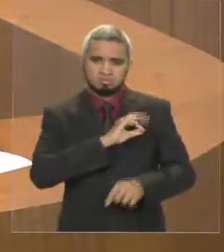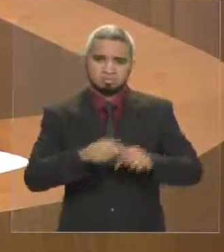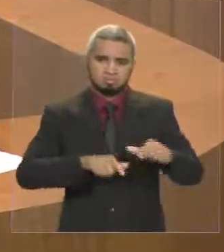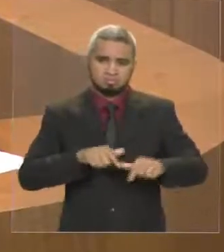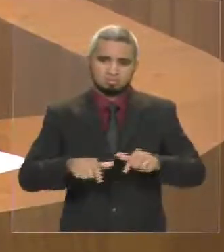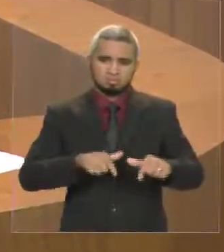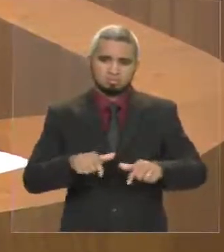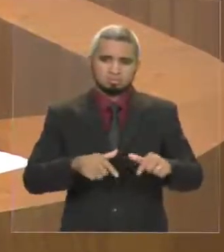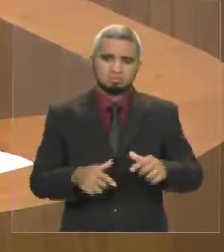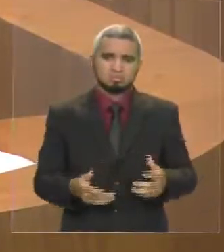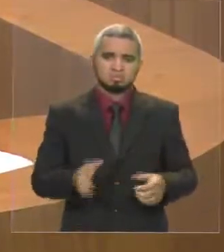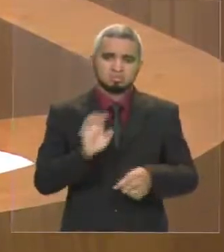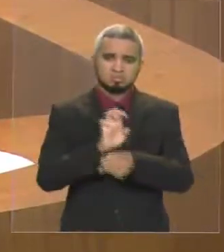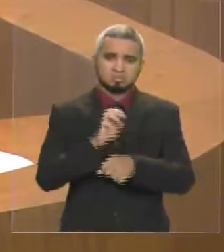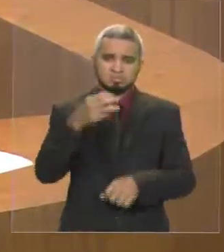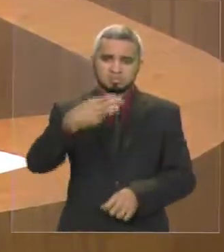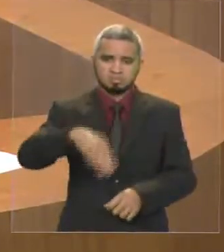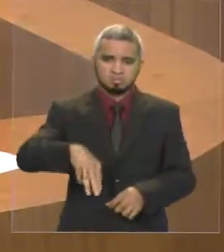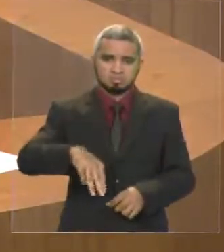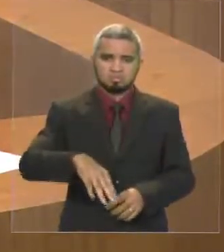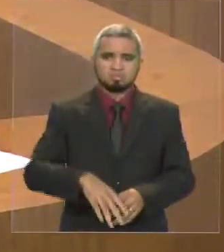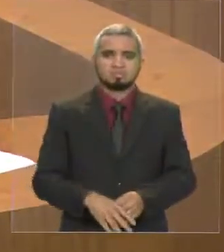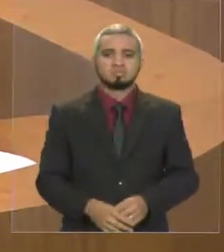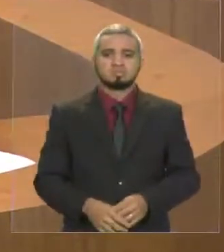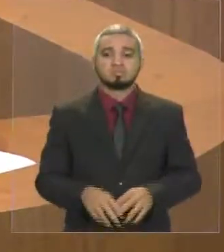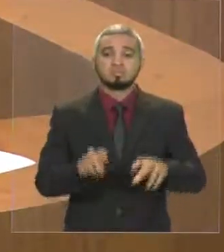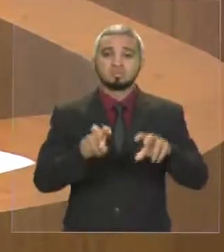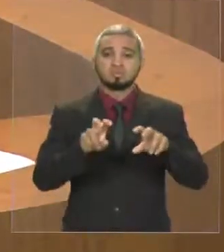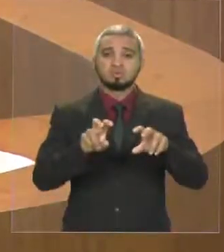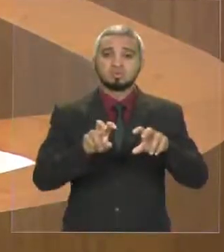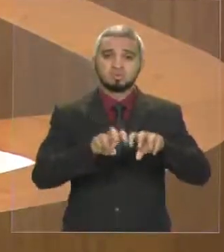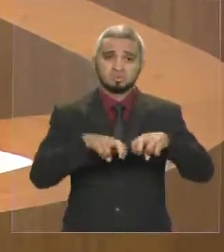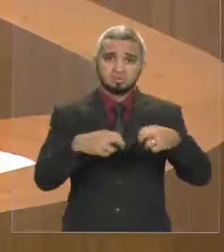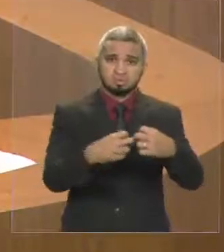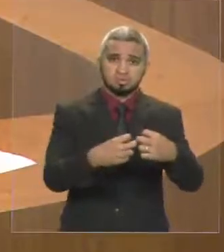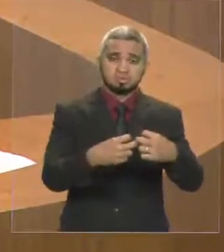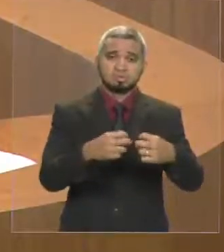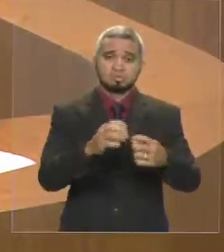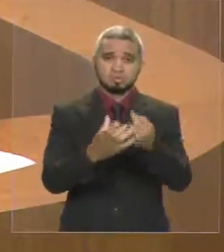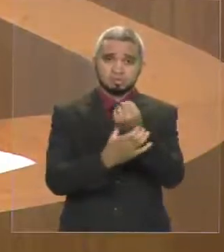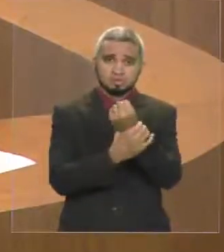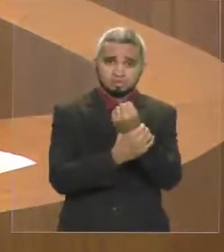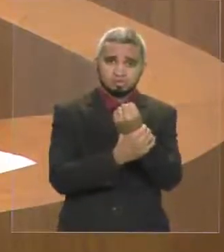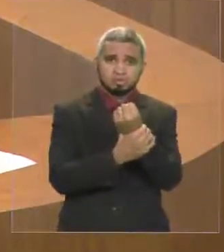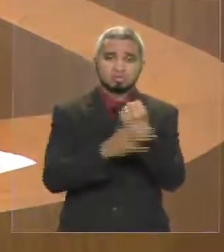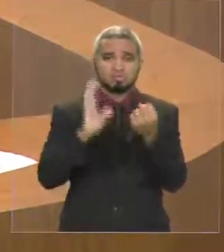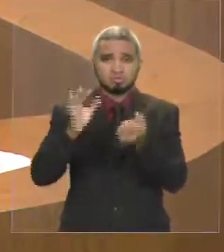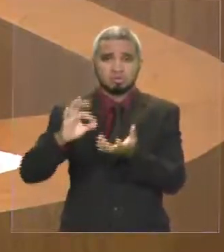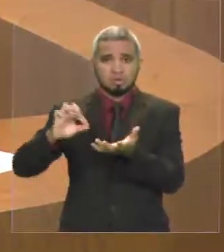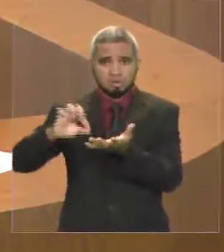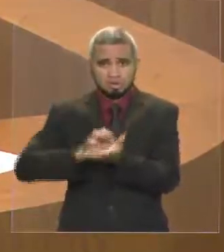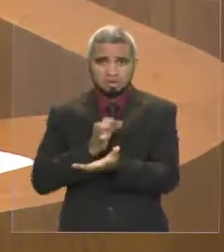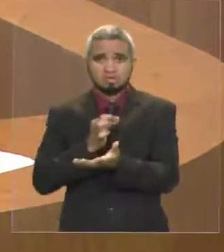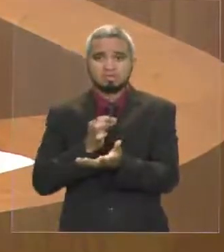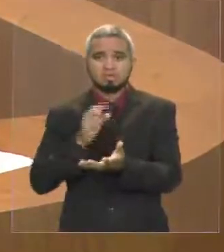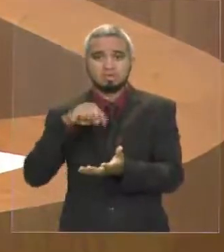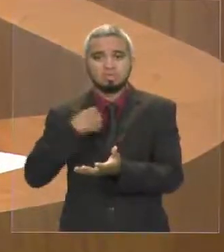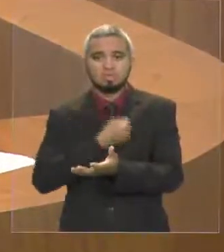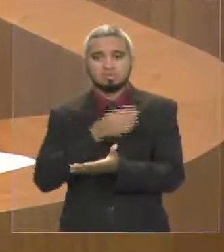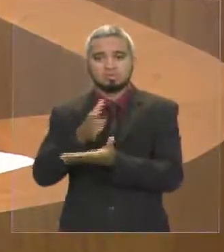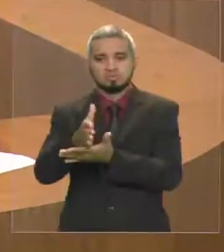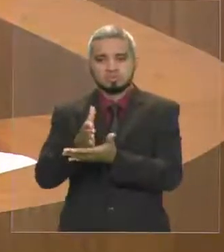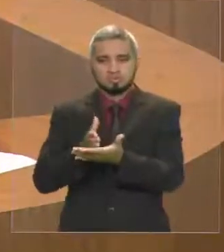forças policiais do Estado do Maranhão. Então, a comissão de segurança, aqui assinado, inclusive, o termo, a presente indicação, nós dividimos essa